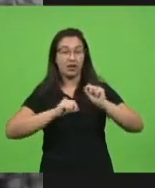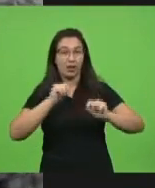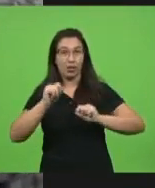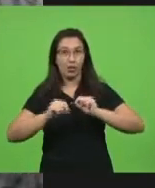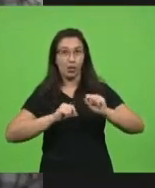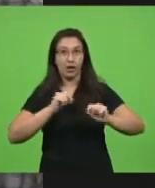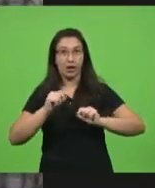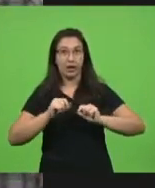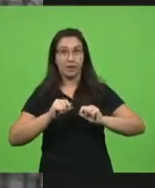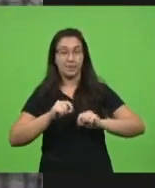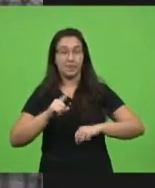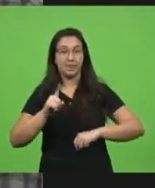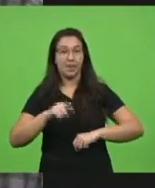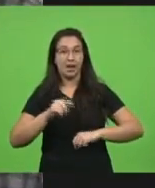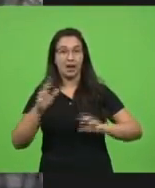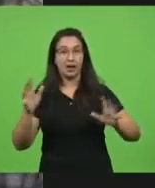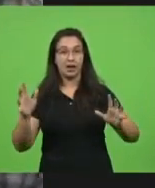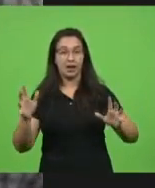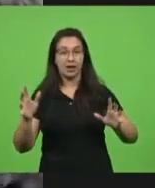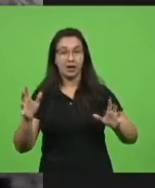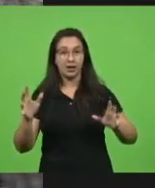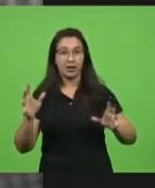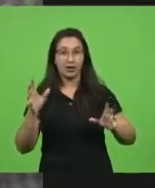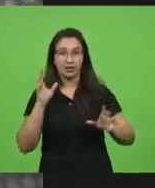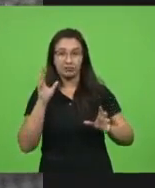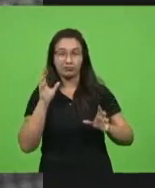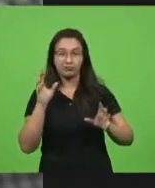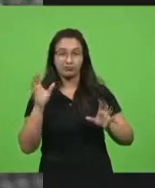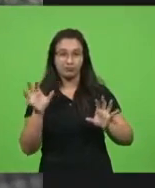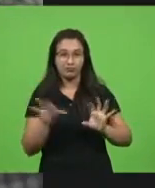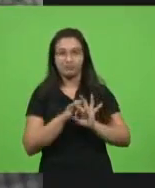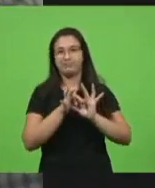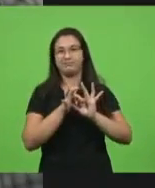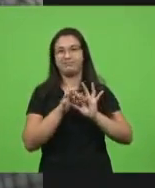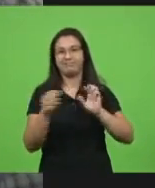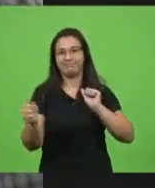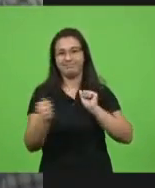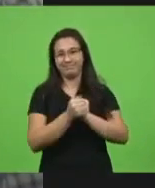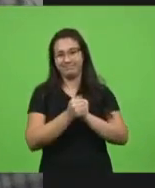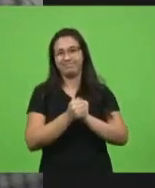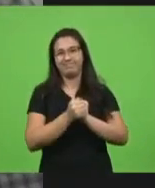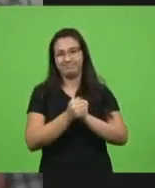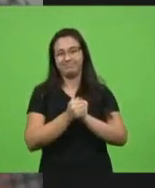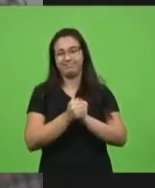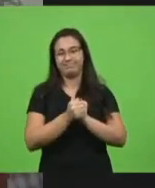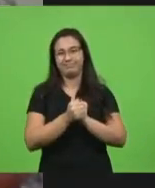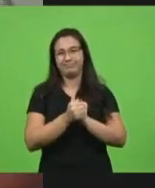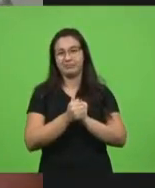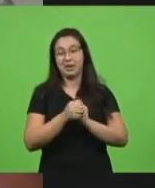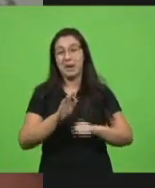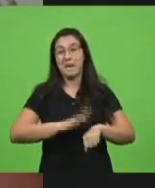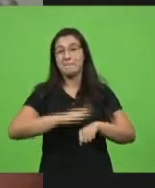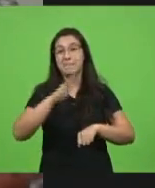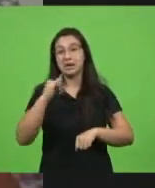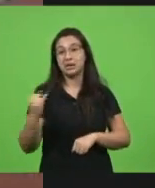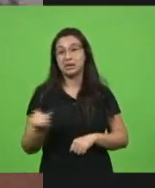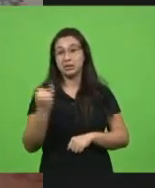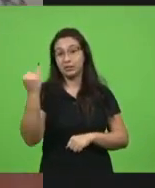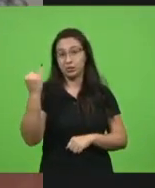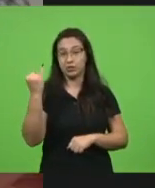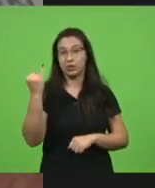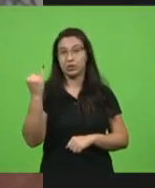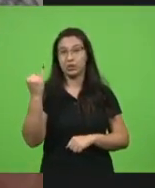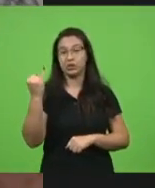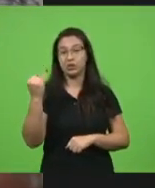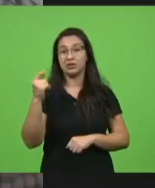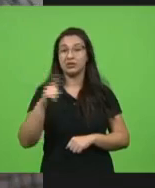é somarmos forças juntos e aquilo que é mais importante, aquilo que é mais importante é nos